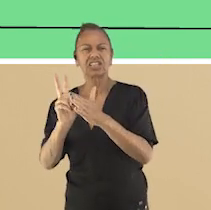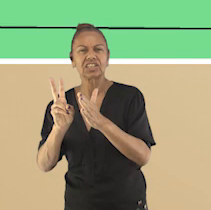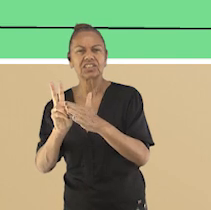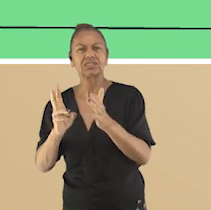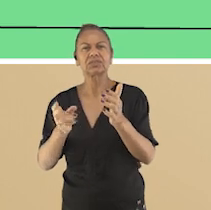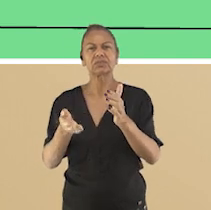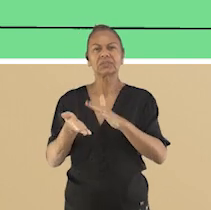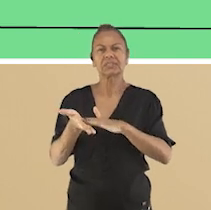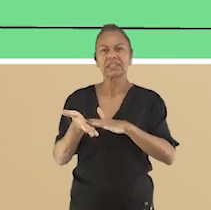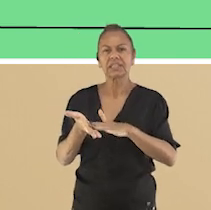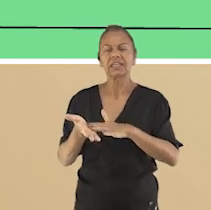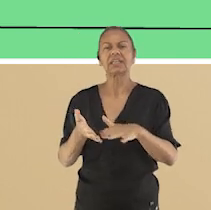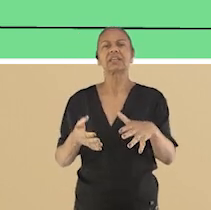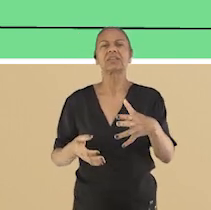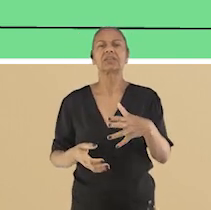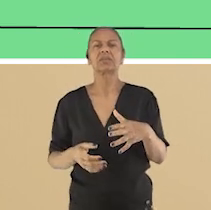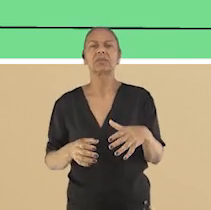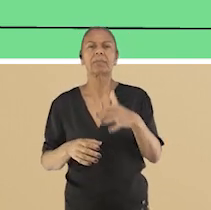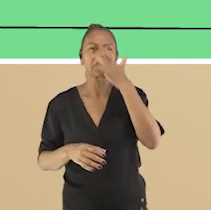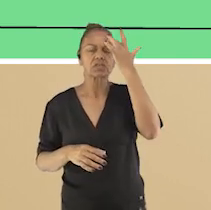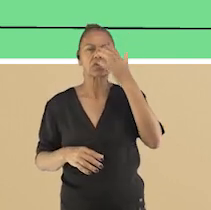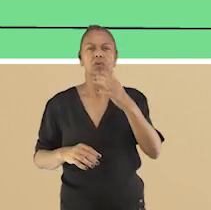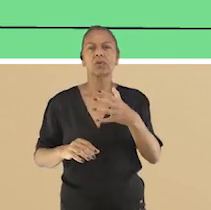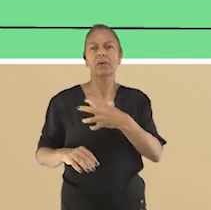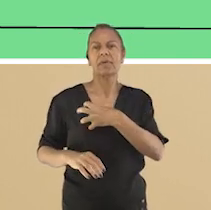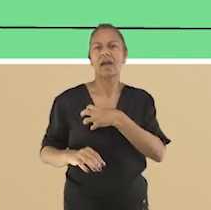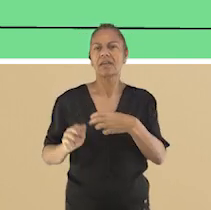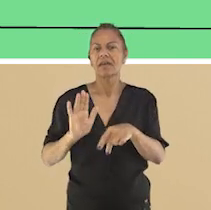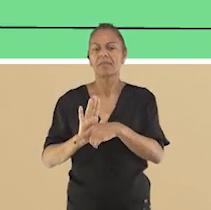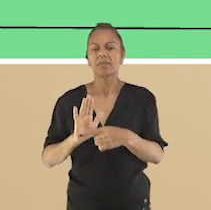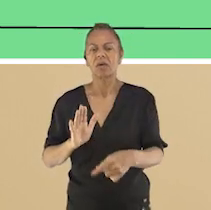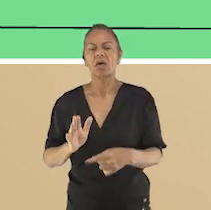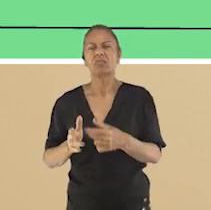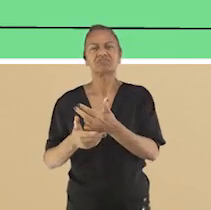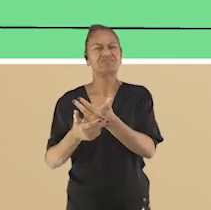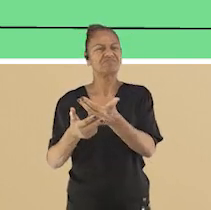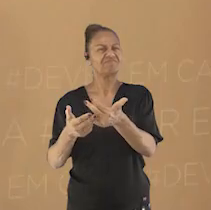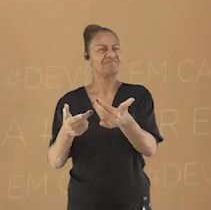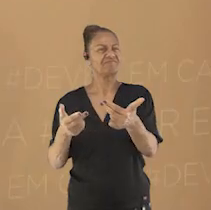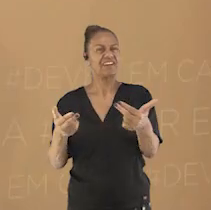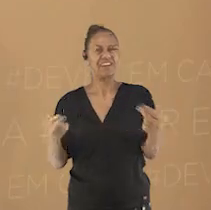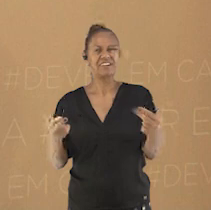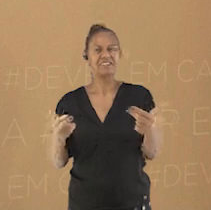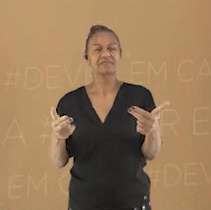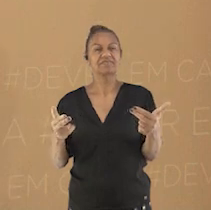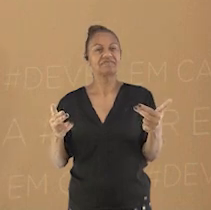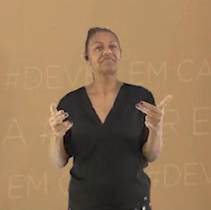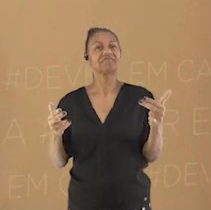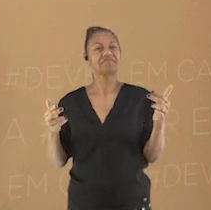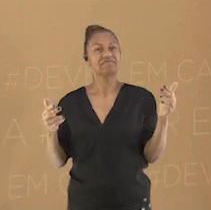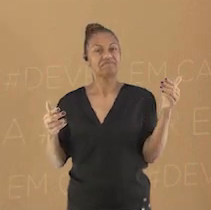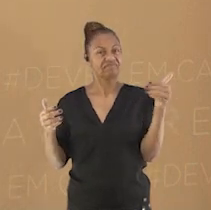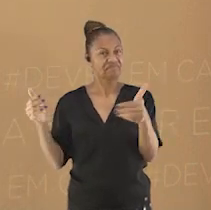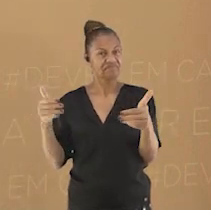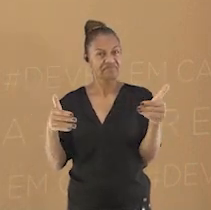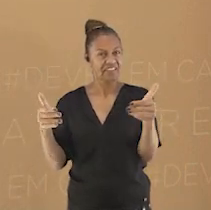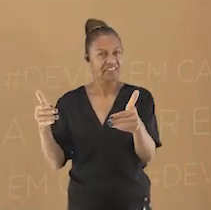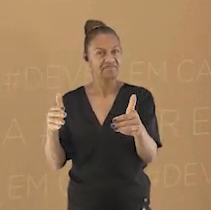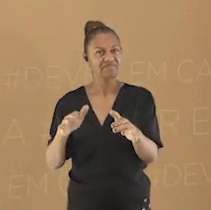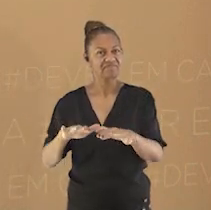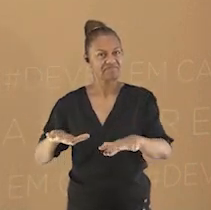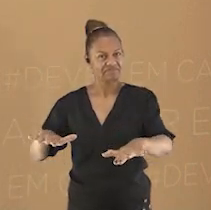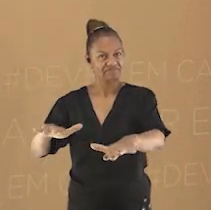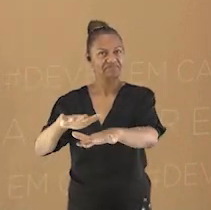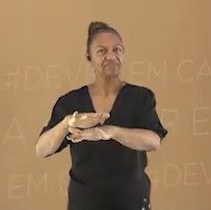índios, ciganos, baianos, crianças e pretos velhos. O interessante é que nas religiões afro